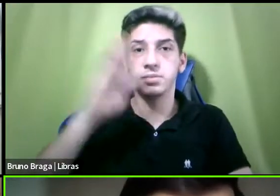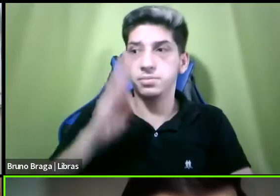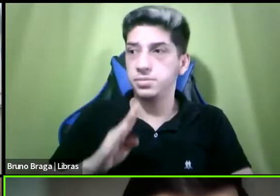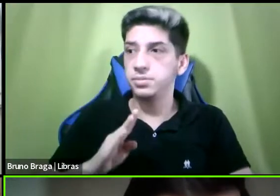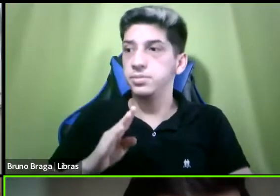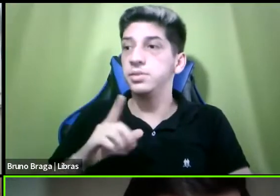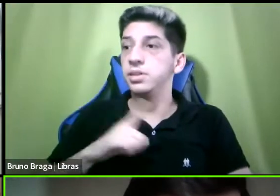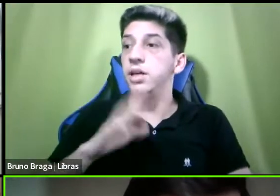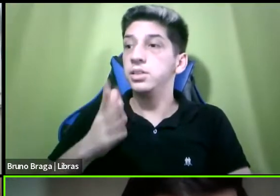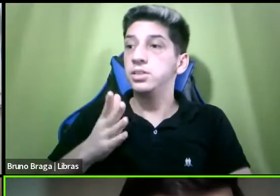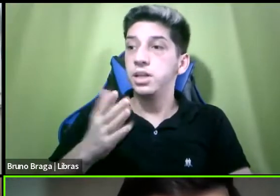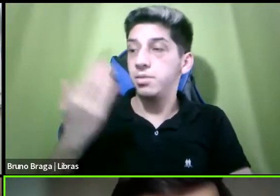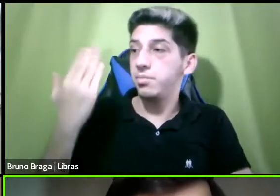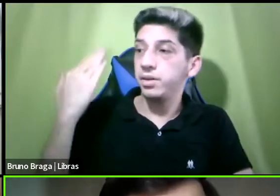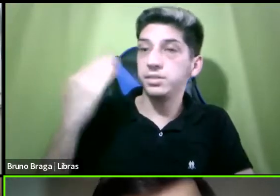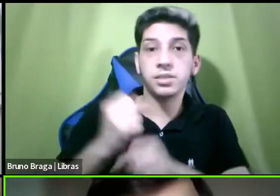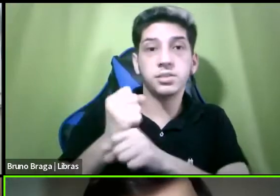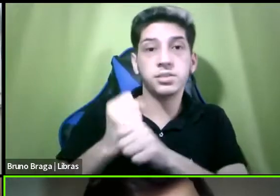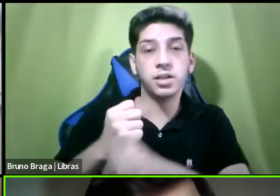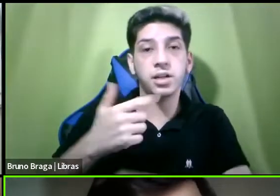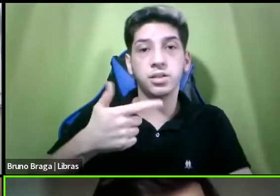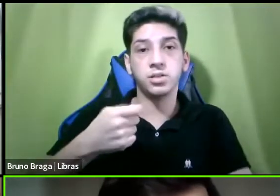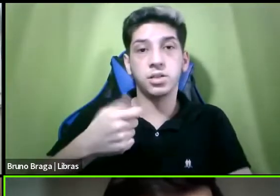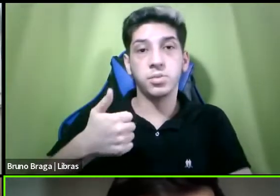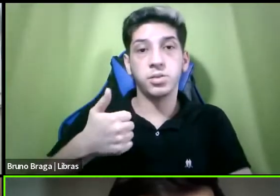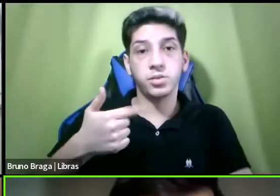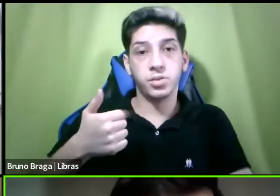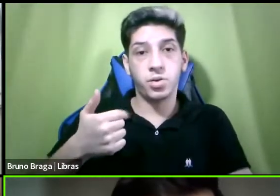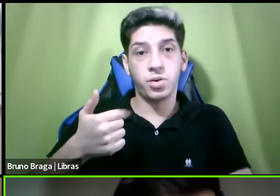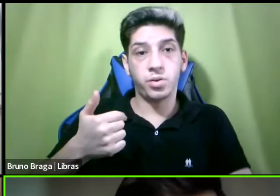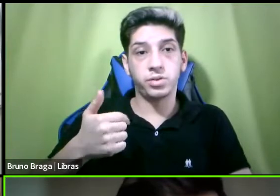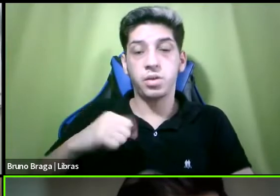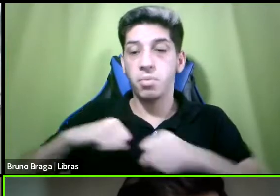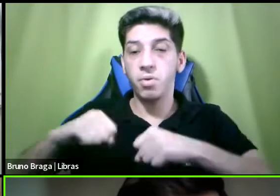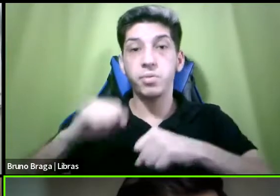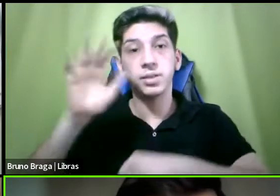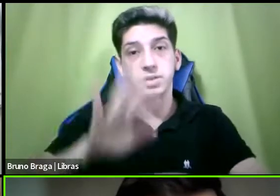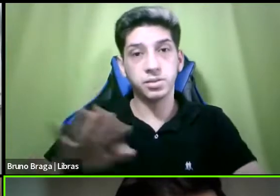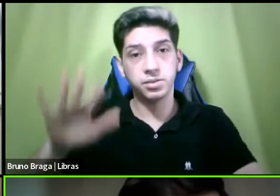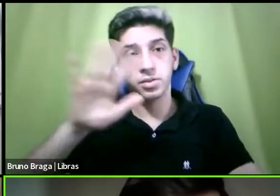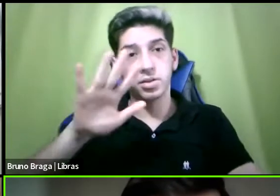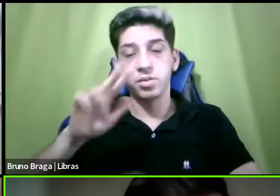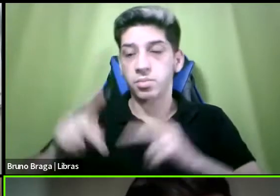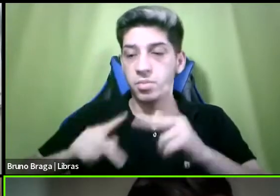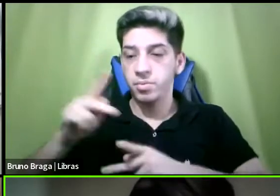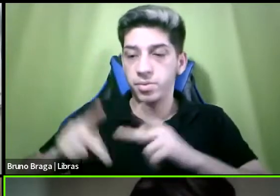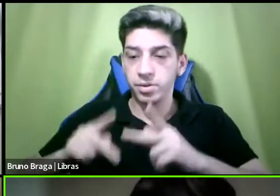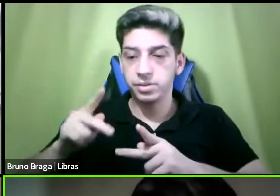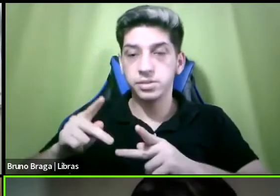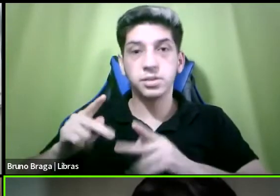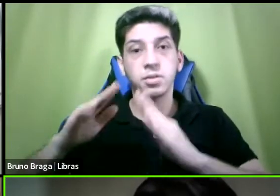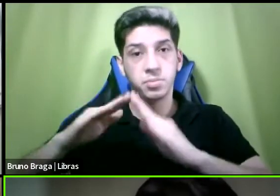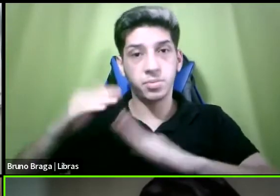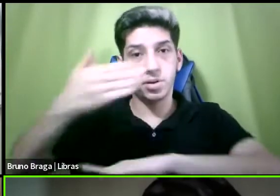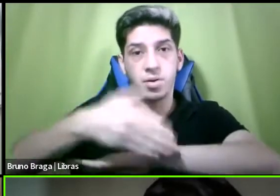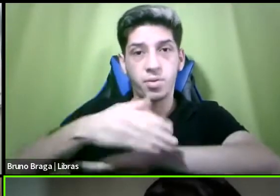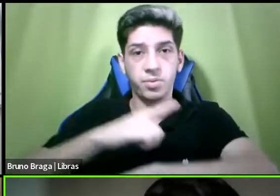desde 2012 aproximadamente o movimento nacional da população em estação de rua vem reivindicando